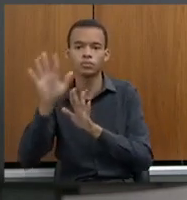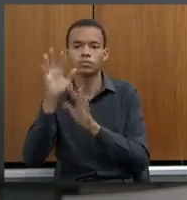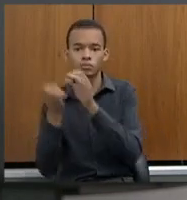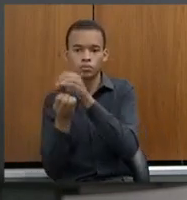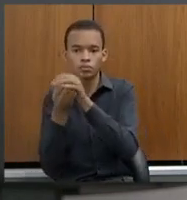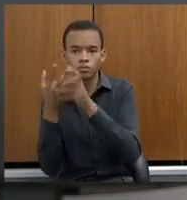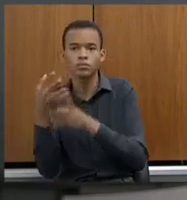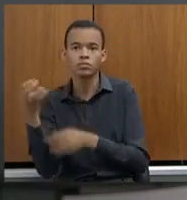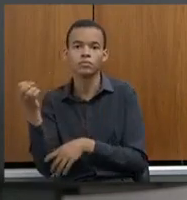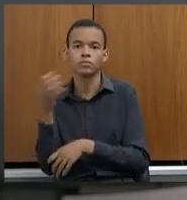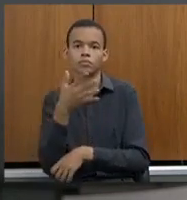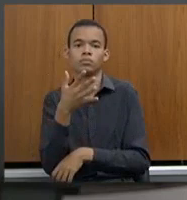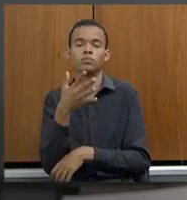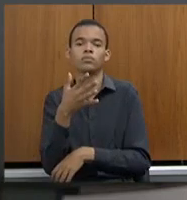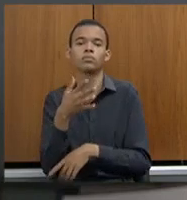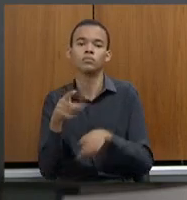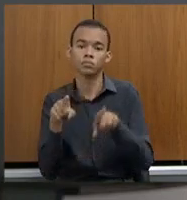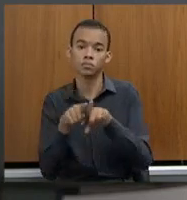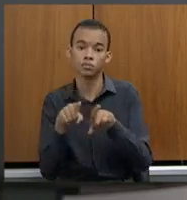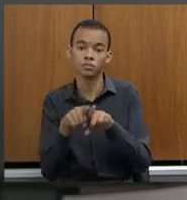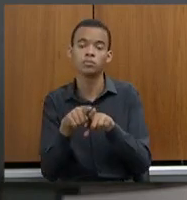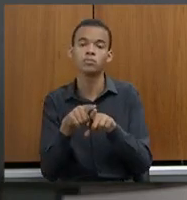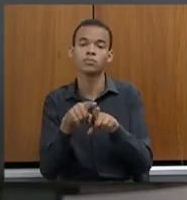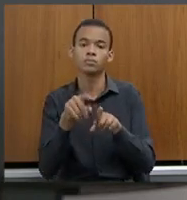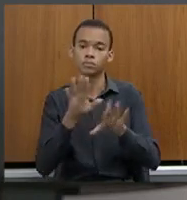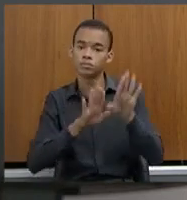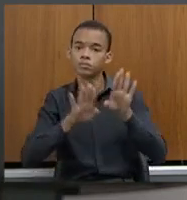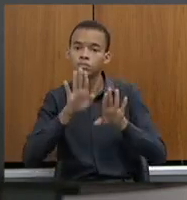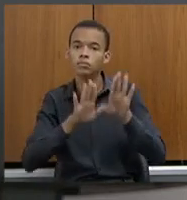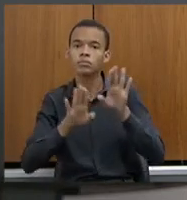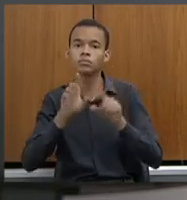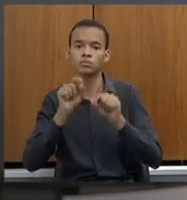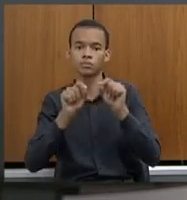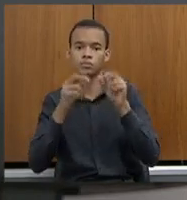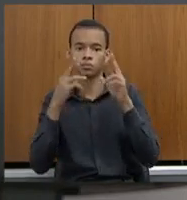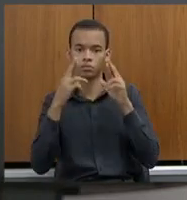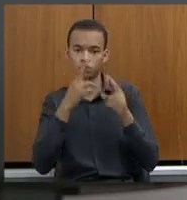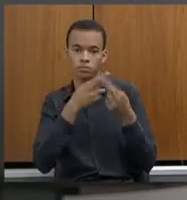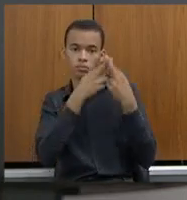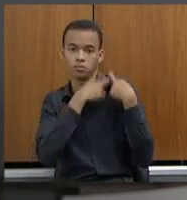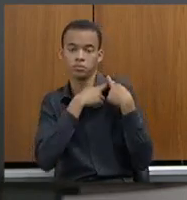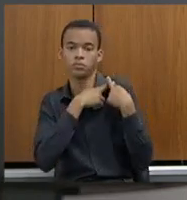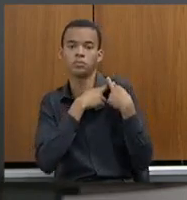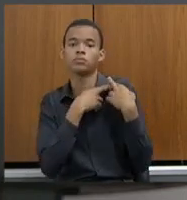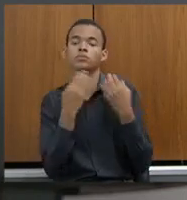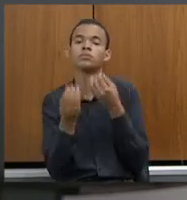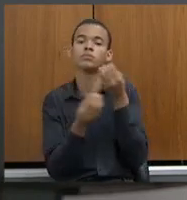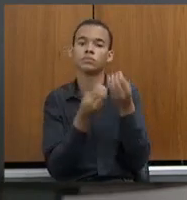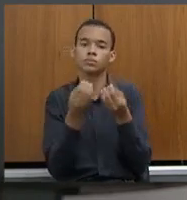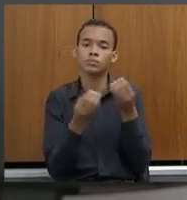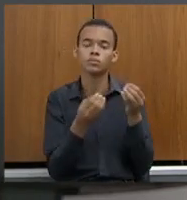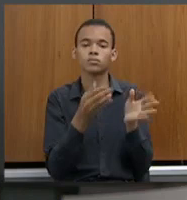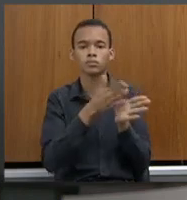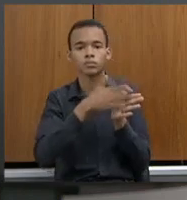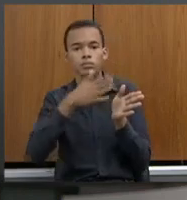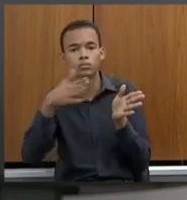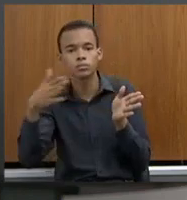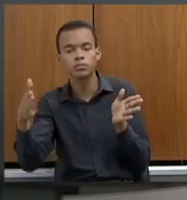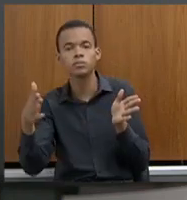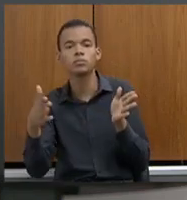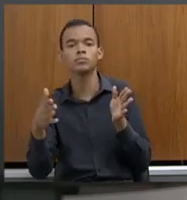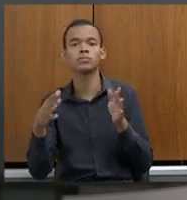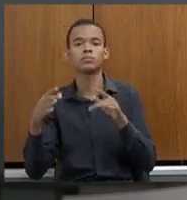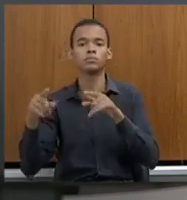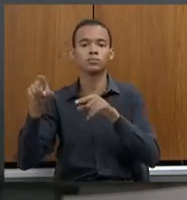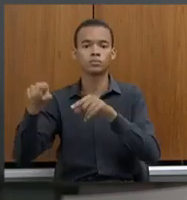como é que fica o acautelamento, a responsabilidade, como vai acautelar, como é que fica a instalação